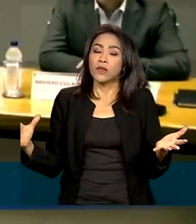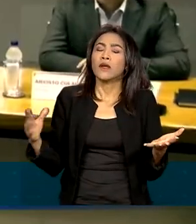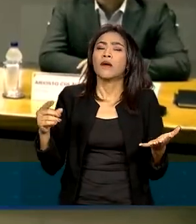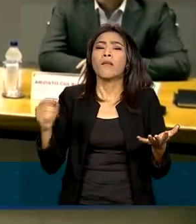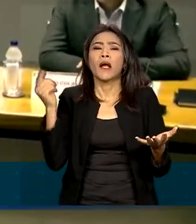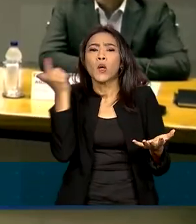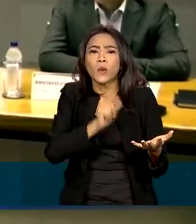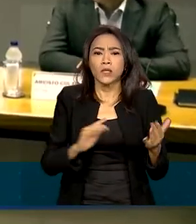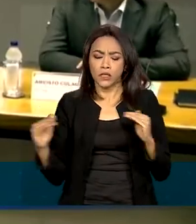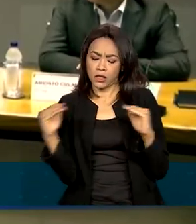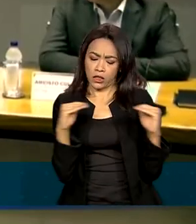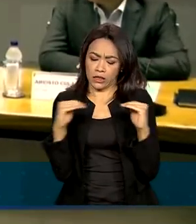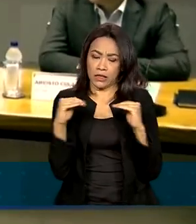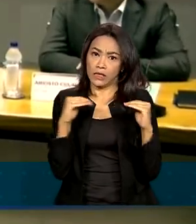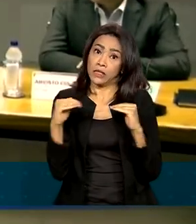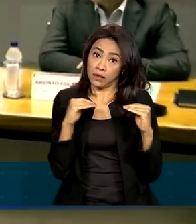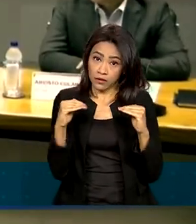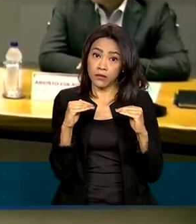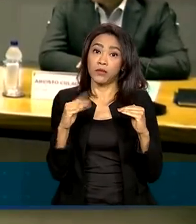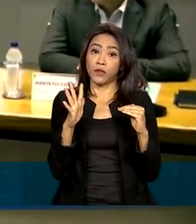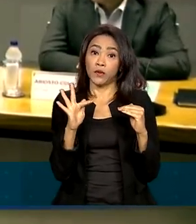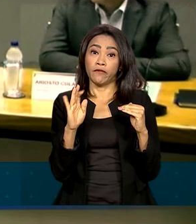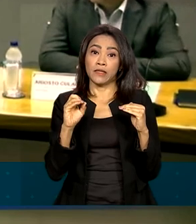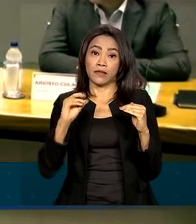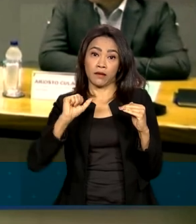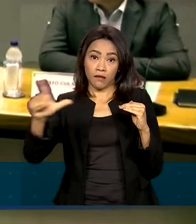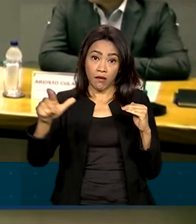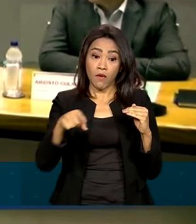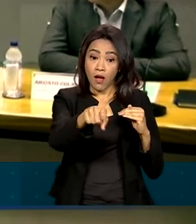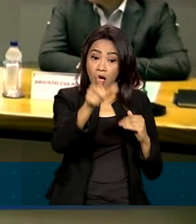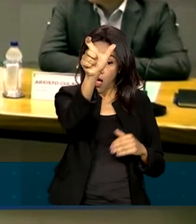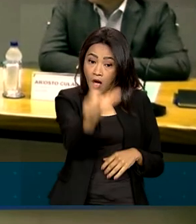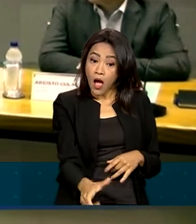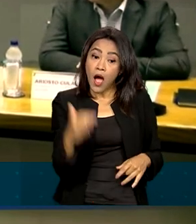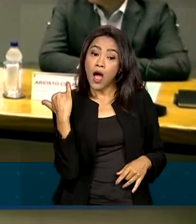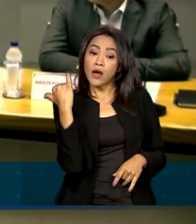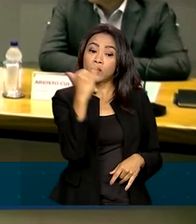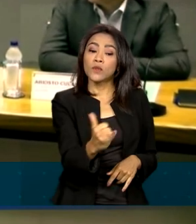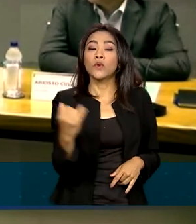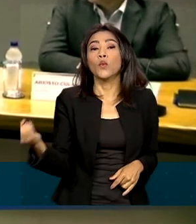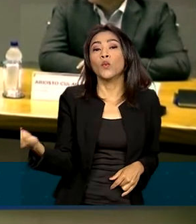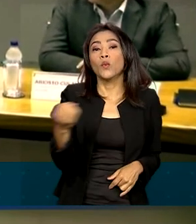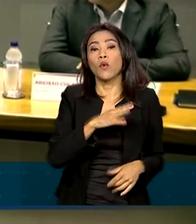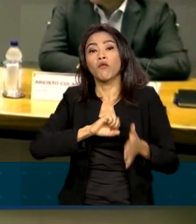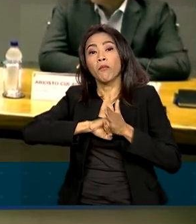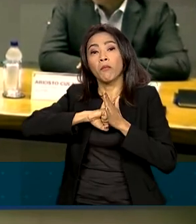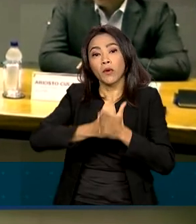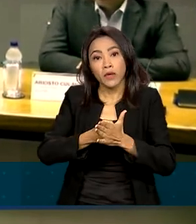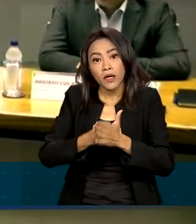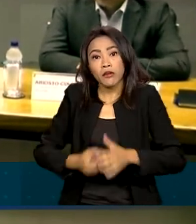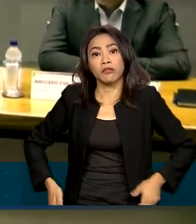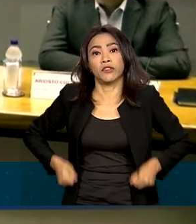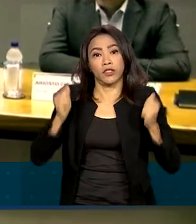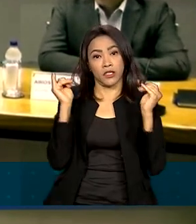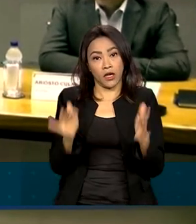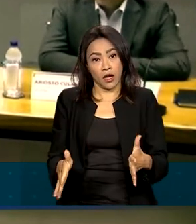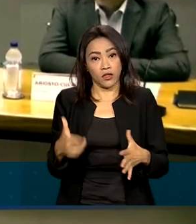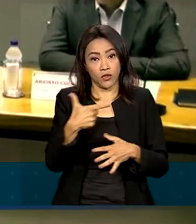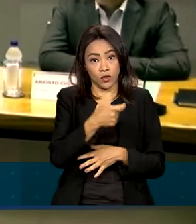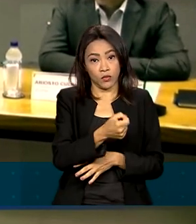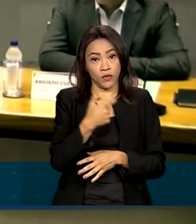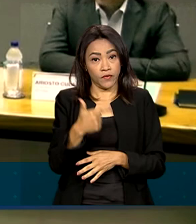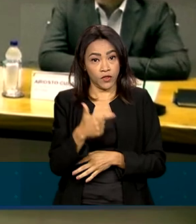manter a responsabilidade fiscal, o Ministério da Economia anunciou um novo bloqueio de gastos no orçamento de 2022,